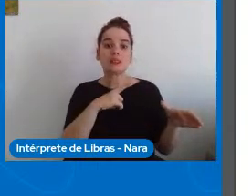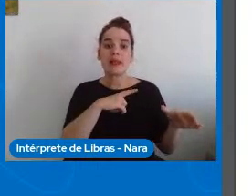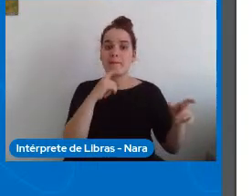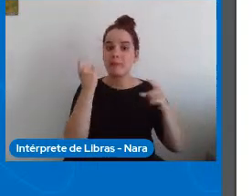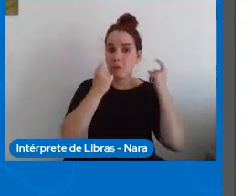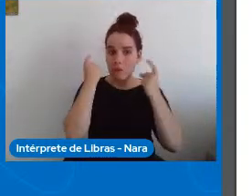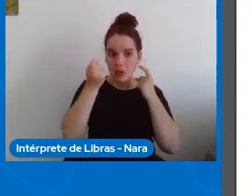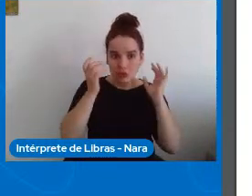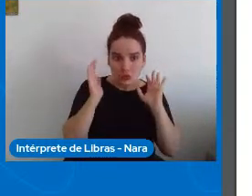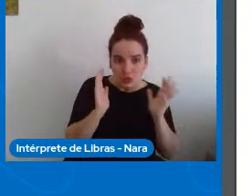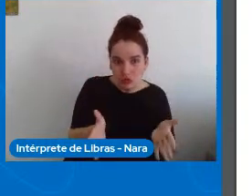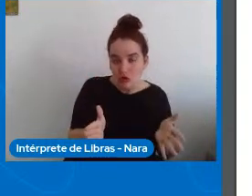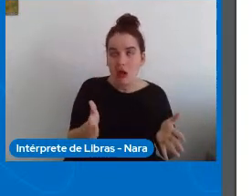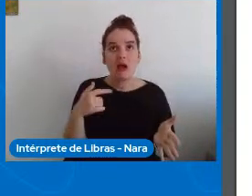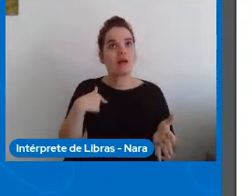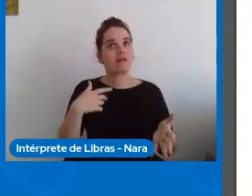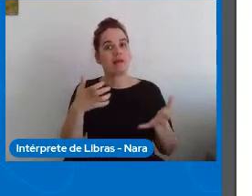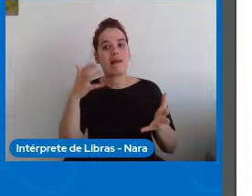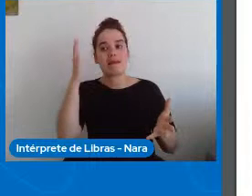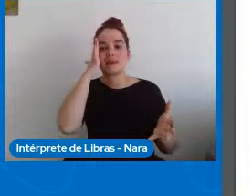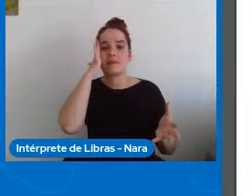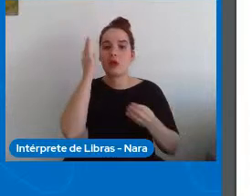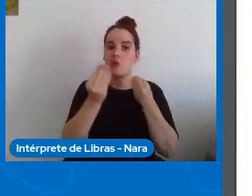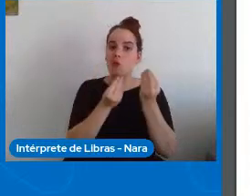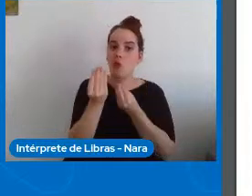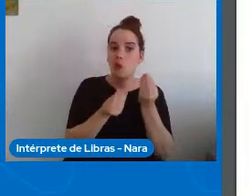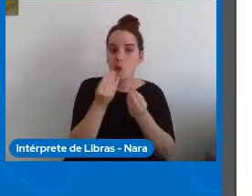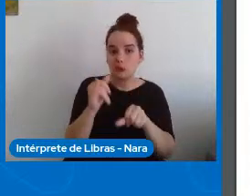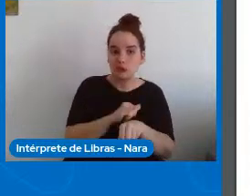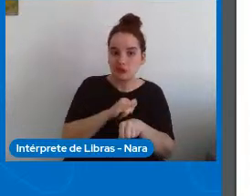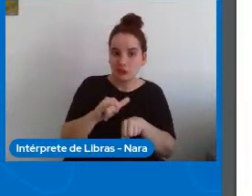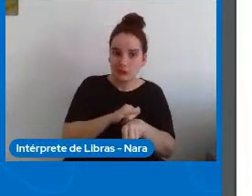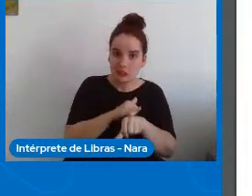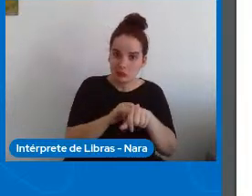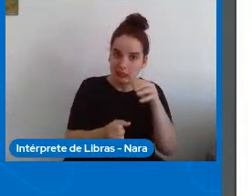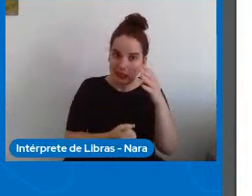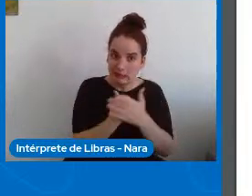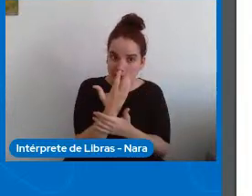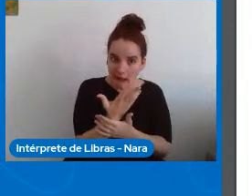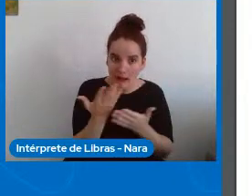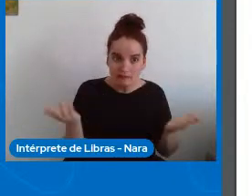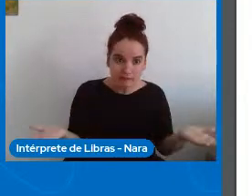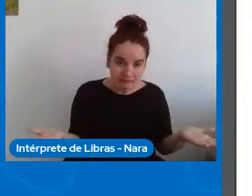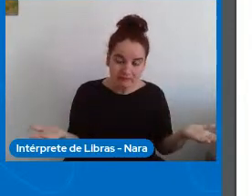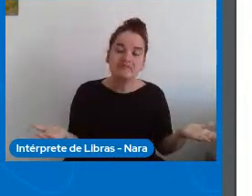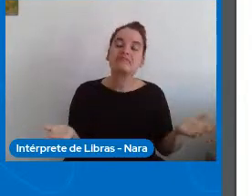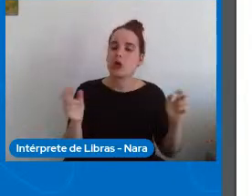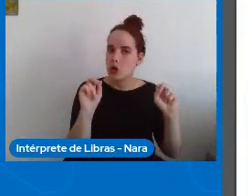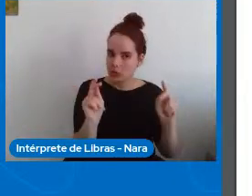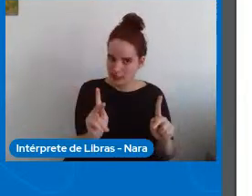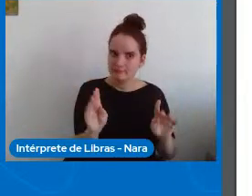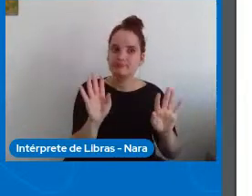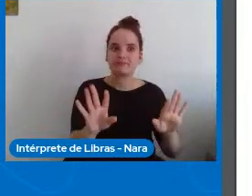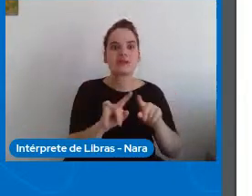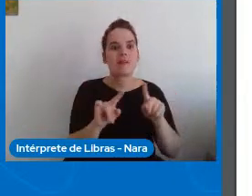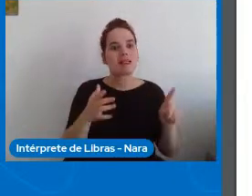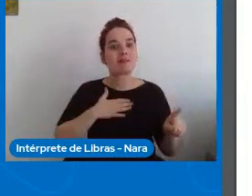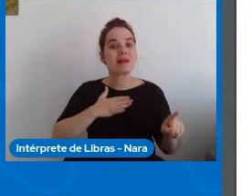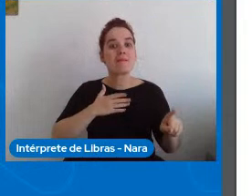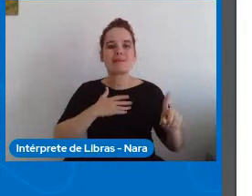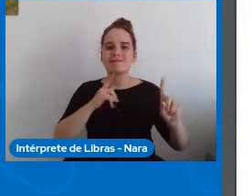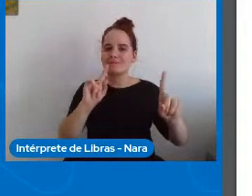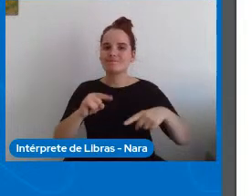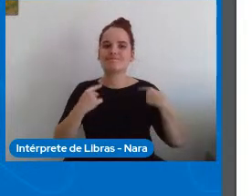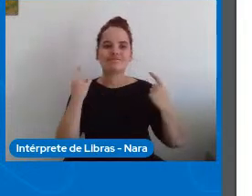impactos da tecnologia e você quer saber como fazer o ponto que mais tem me provocado a